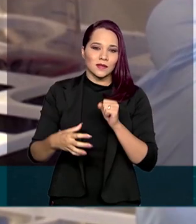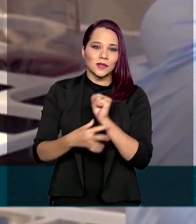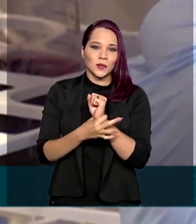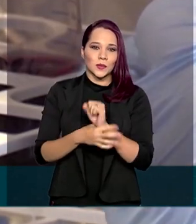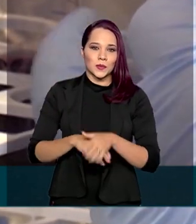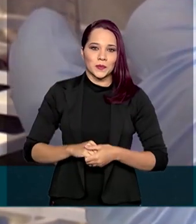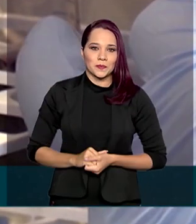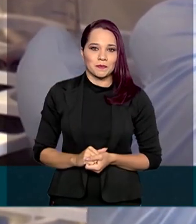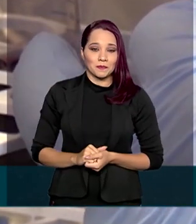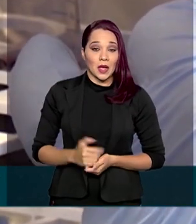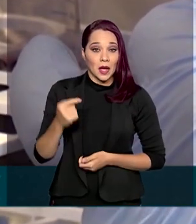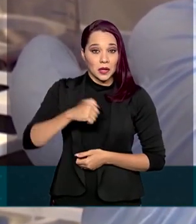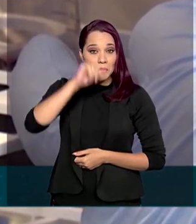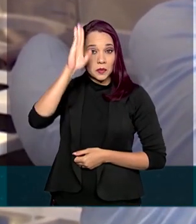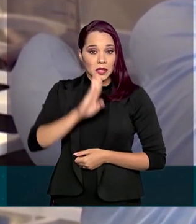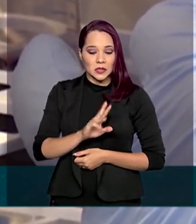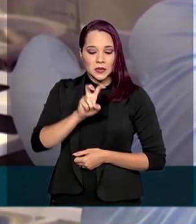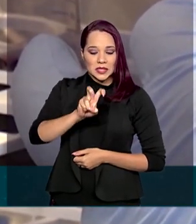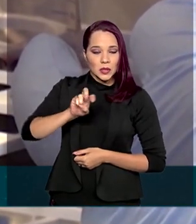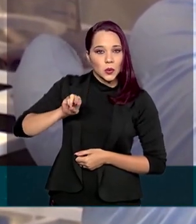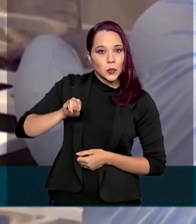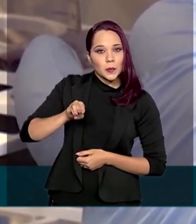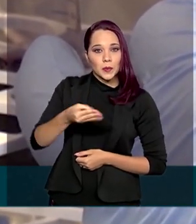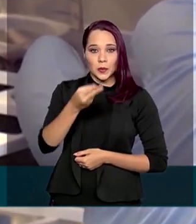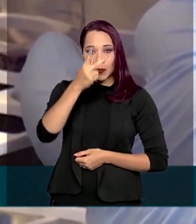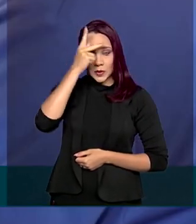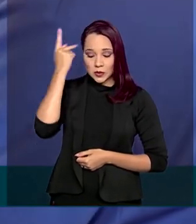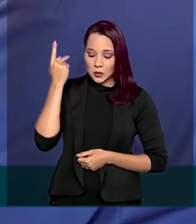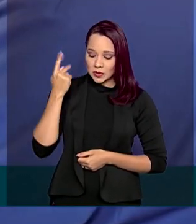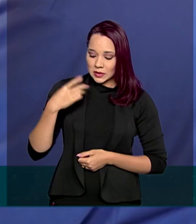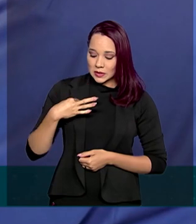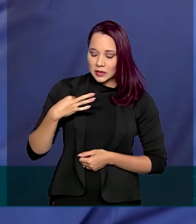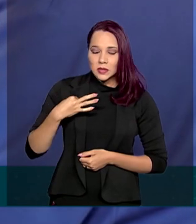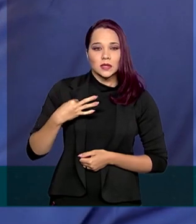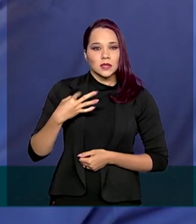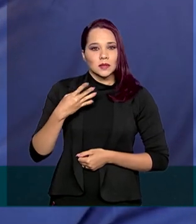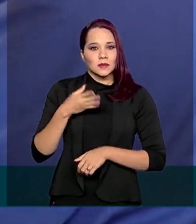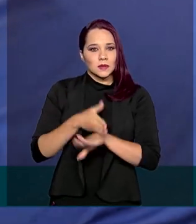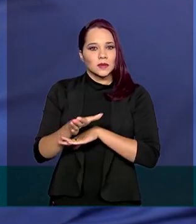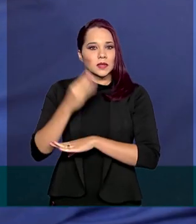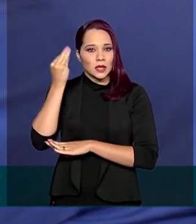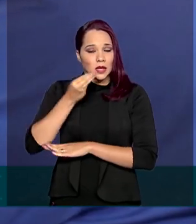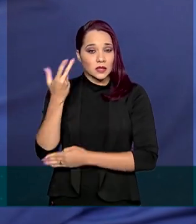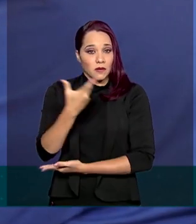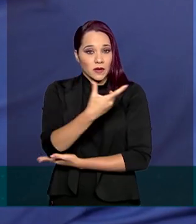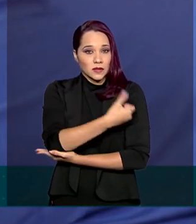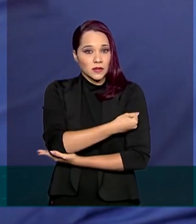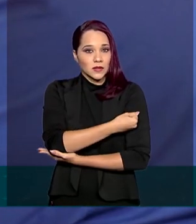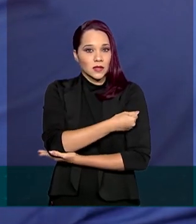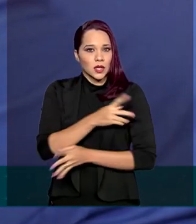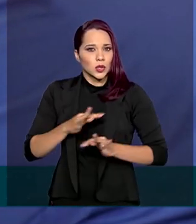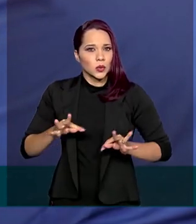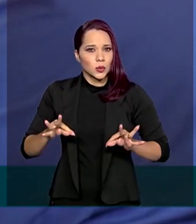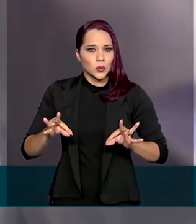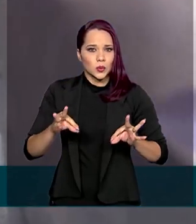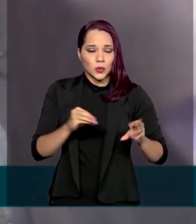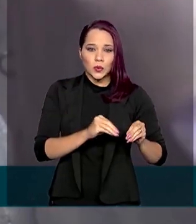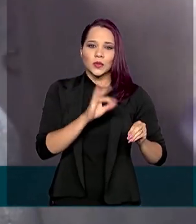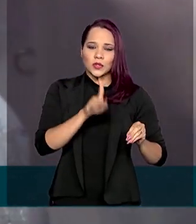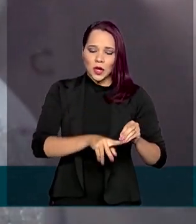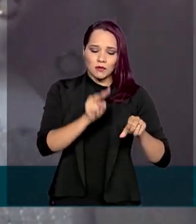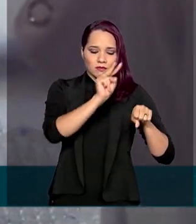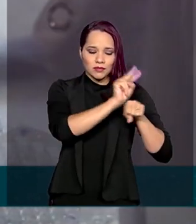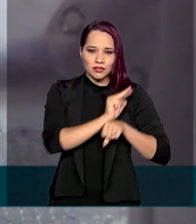seguros. Aqui no Brasil, 5 mil voluntários participam dos testes da vacina de Oxford. Todos eles já foram